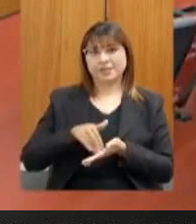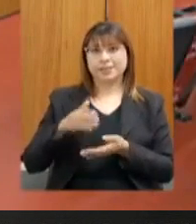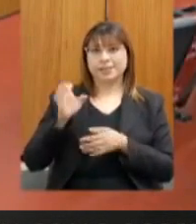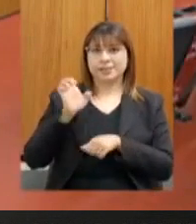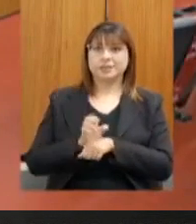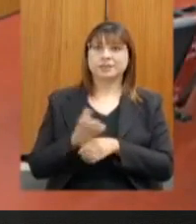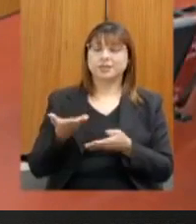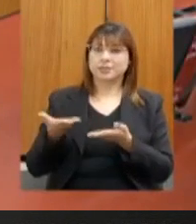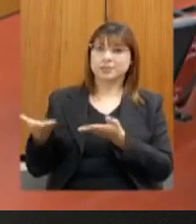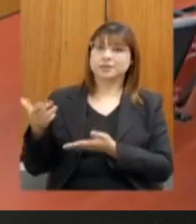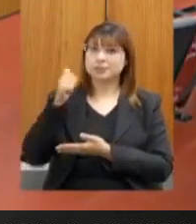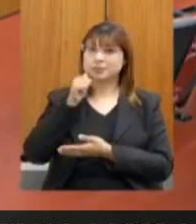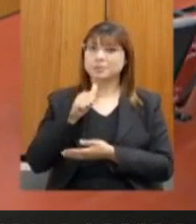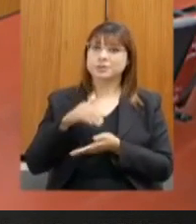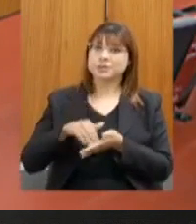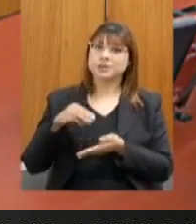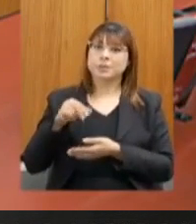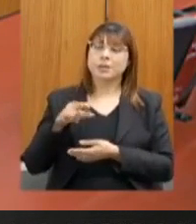palavra, secretária Marília.